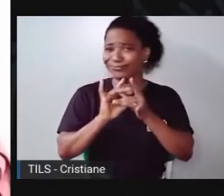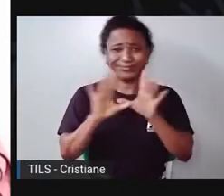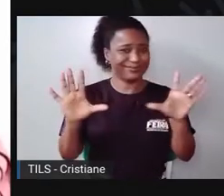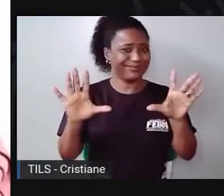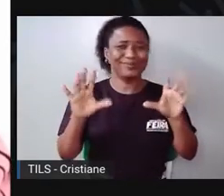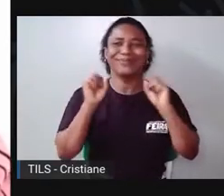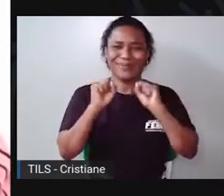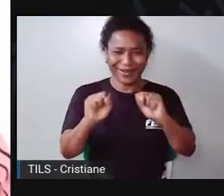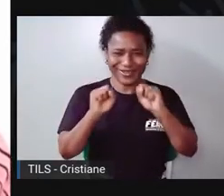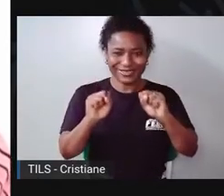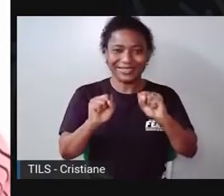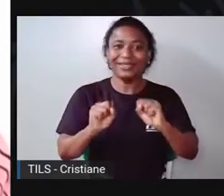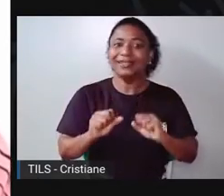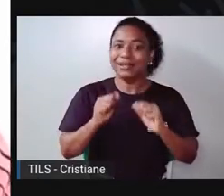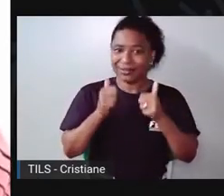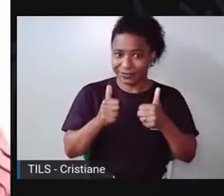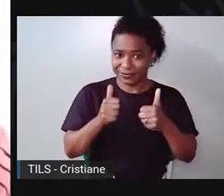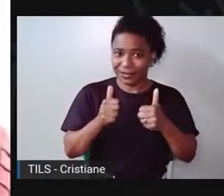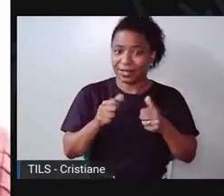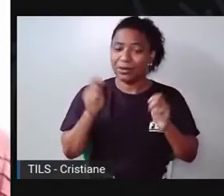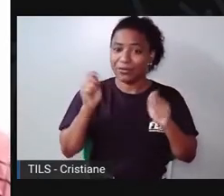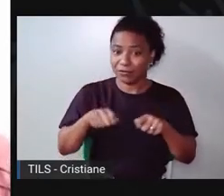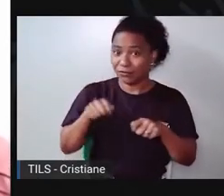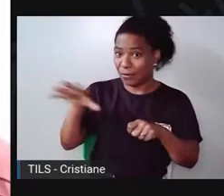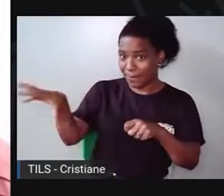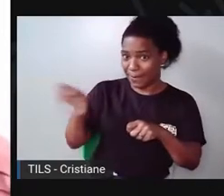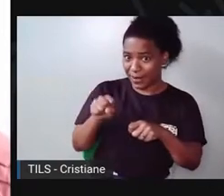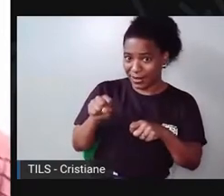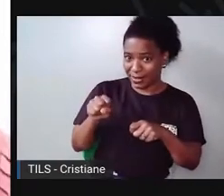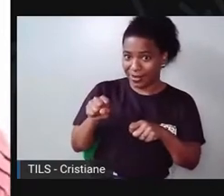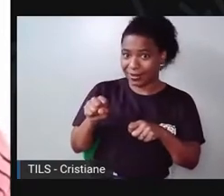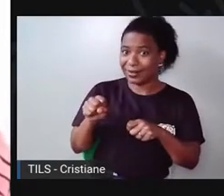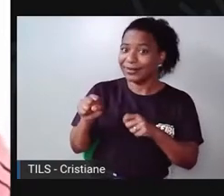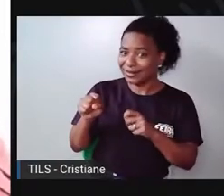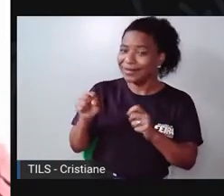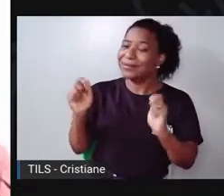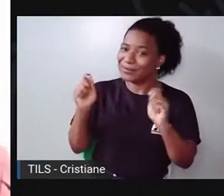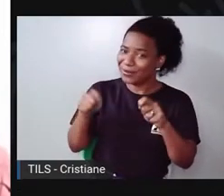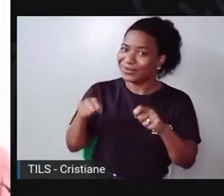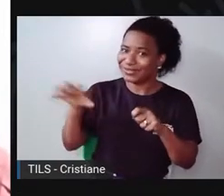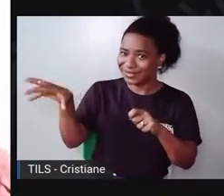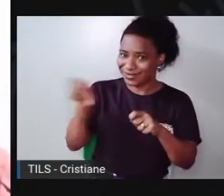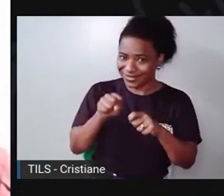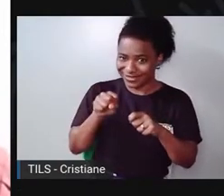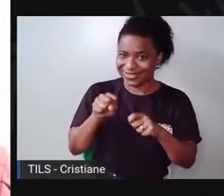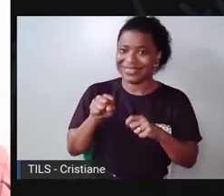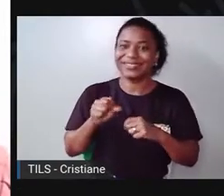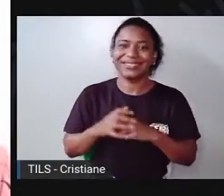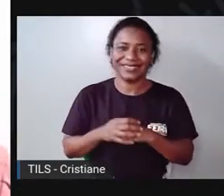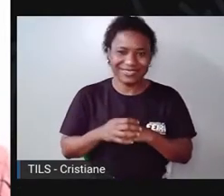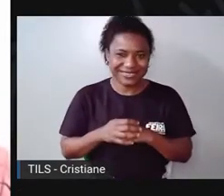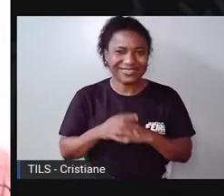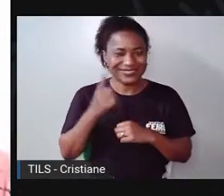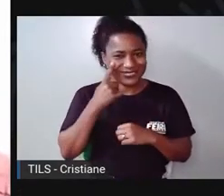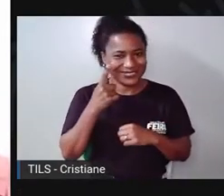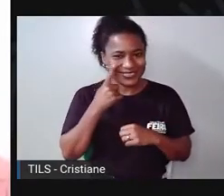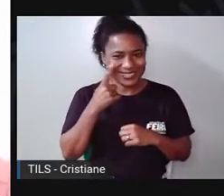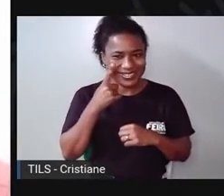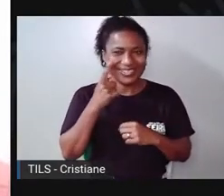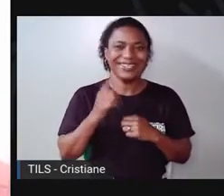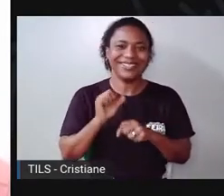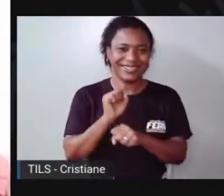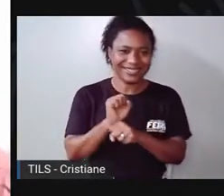então tá bom. Eu posso pegar uma pra você, Pro? É pra já. Tá, vai lá na cozinha. Eu vou lá, Pega. Estamos